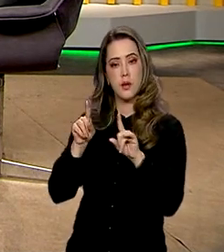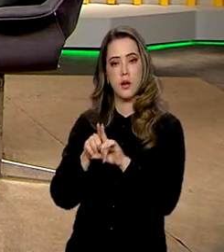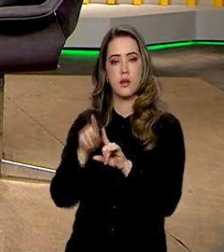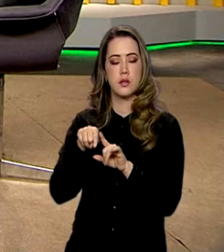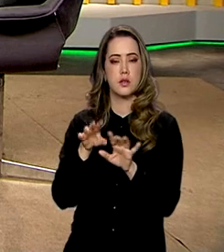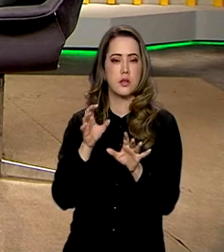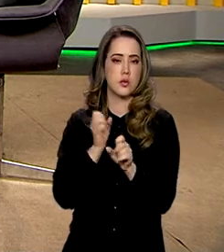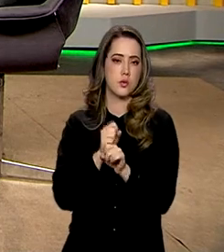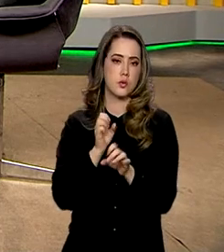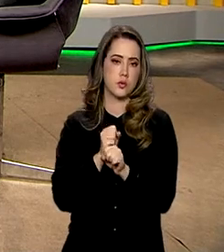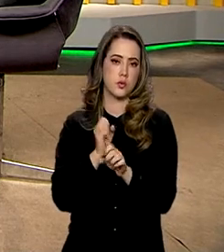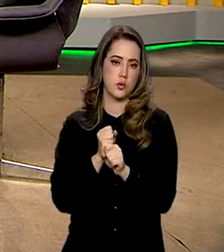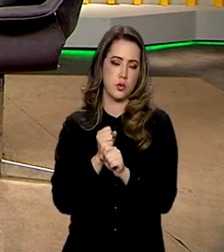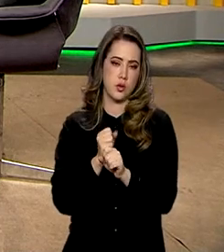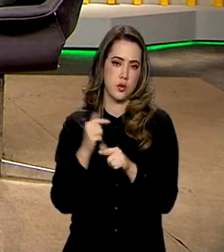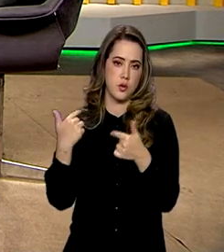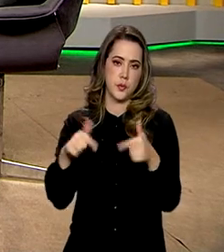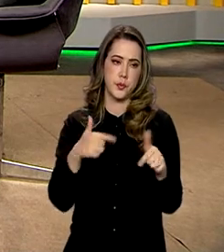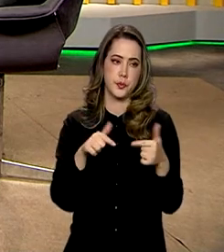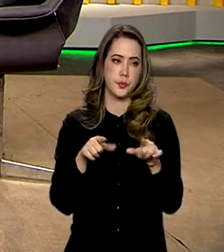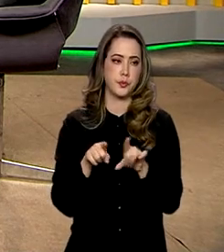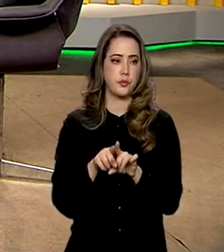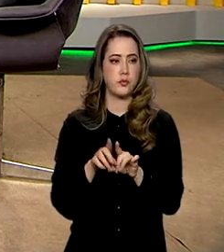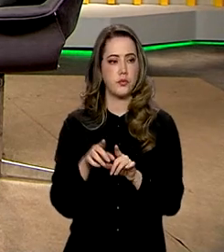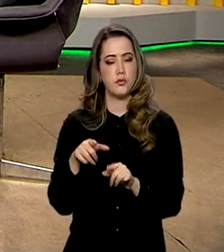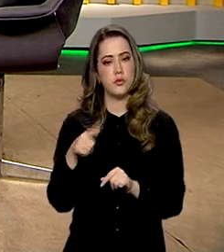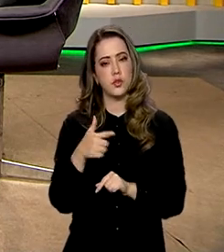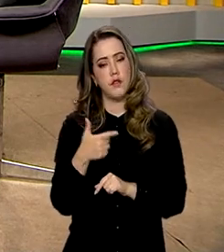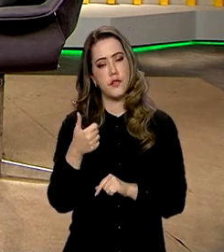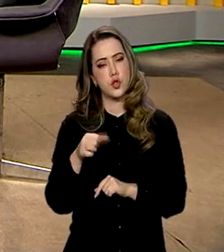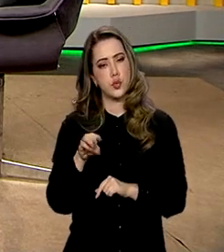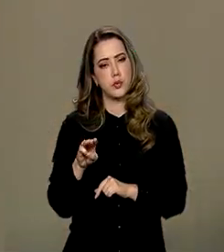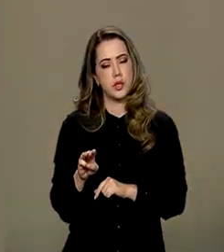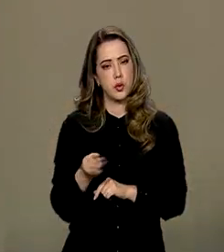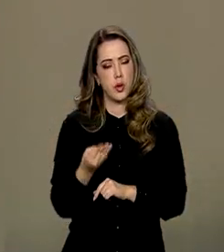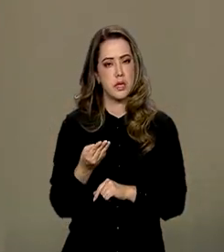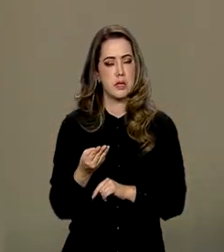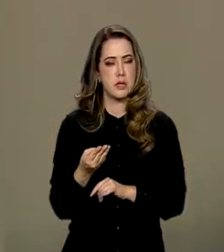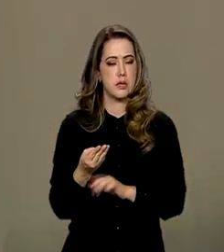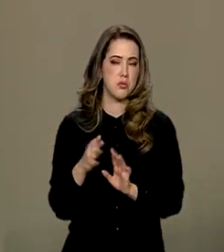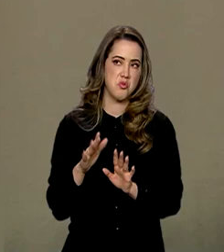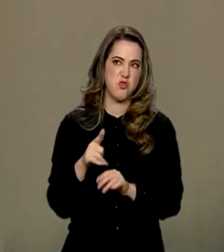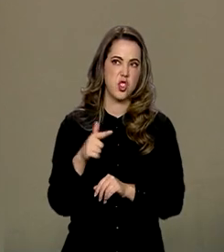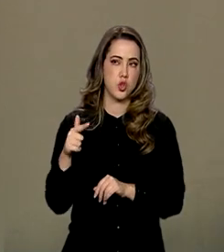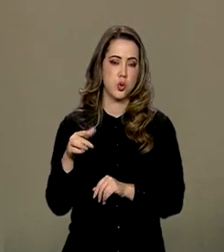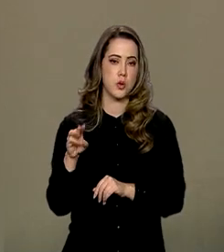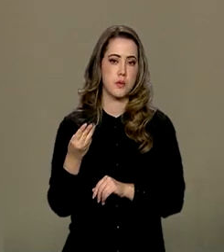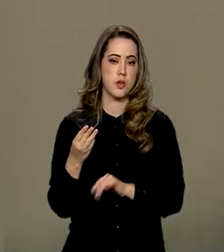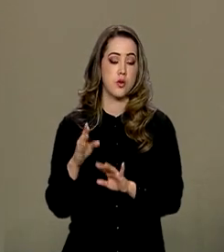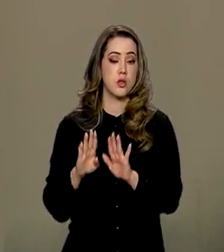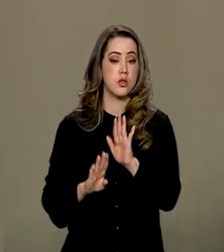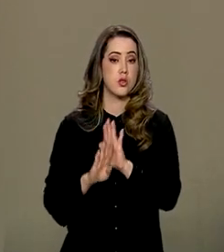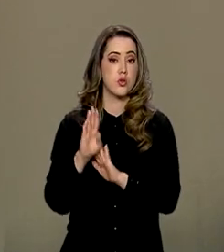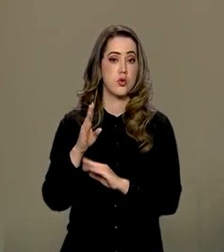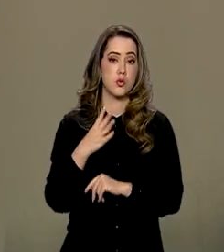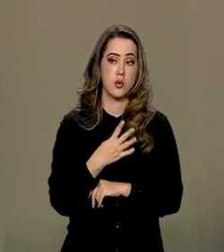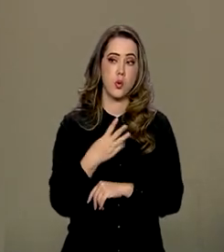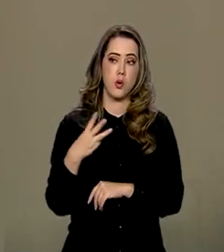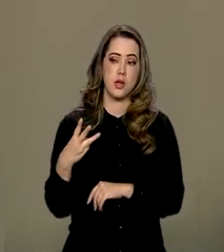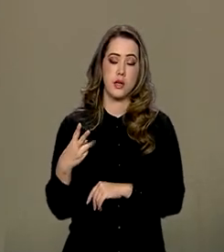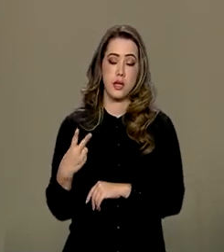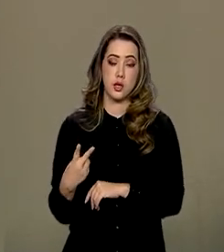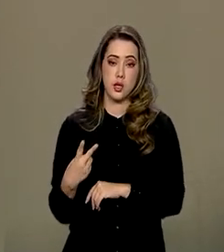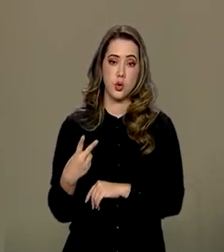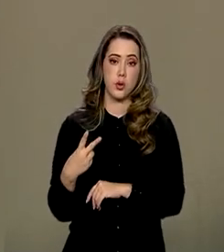empregos, 2003, da ordem de 21 milhões, não chegava 22 milhões, para 42 milhões de